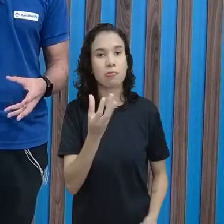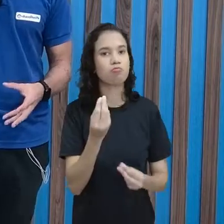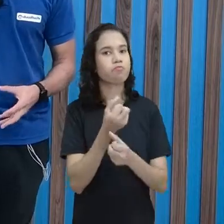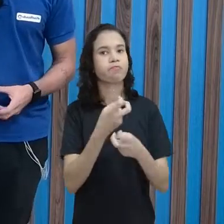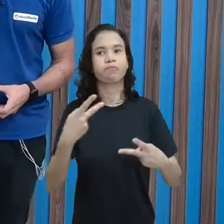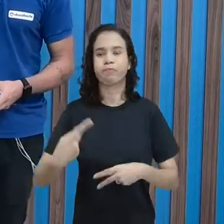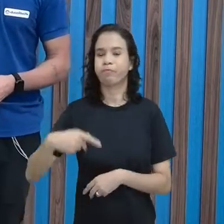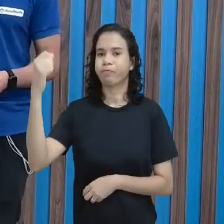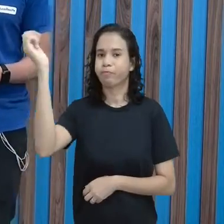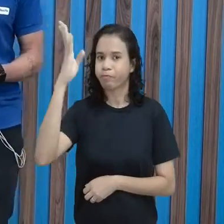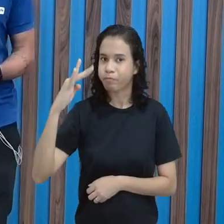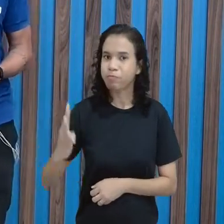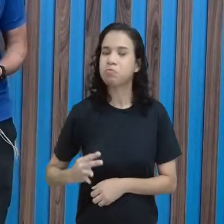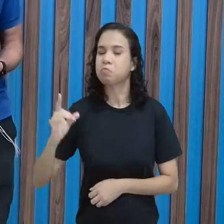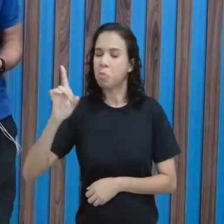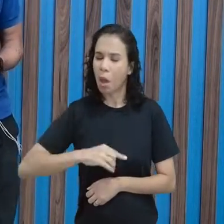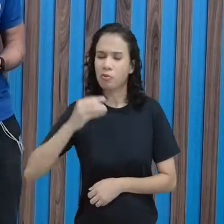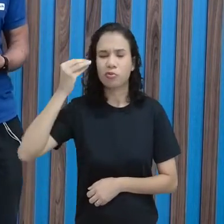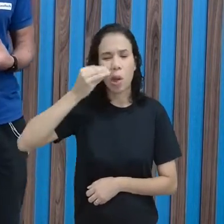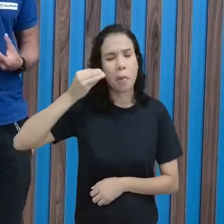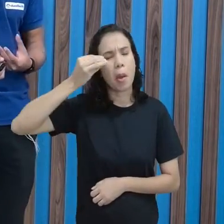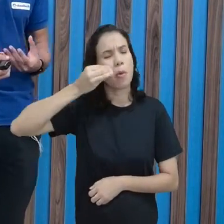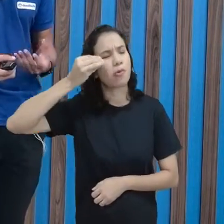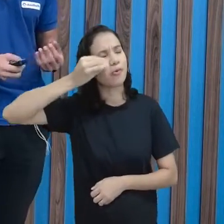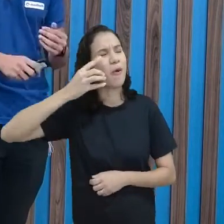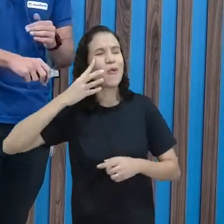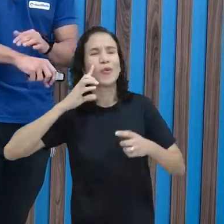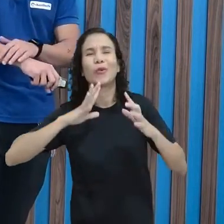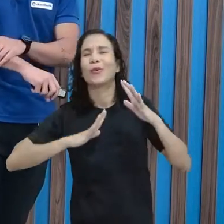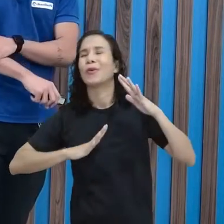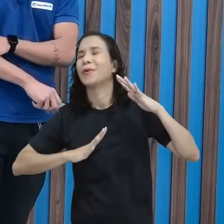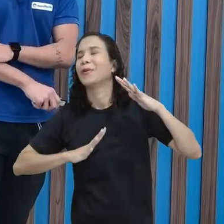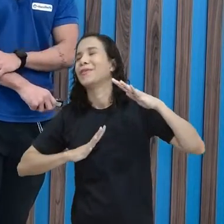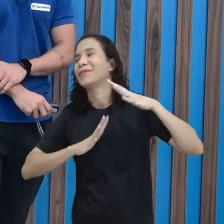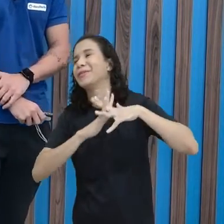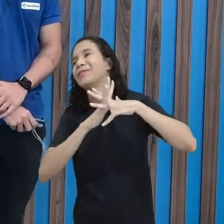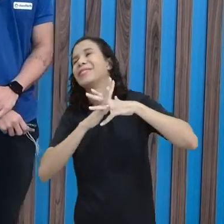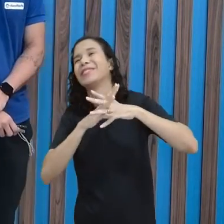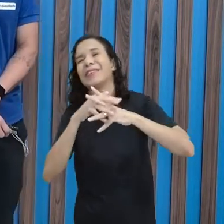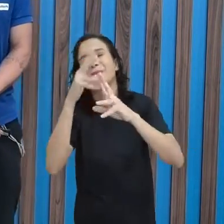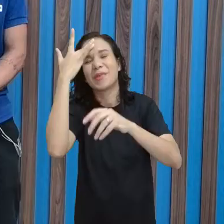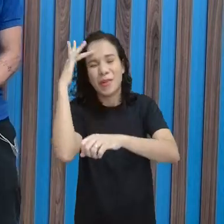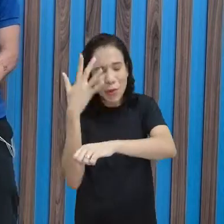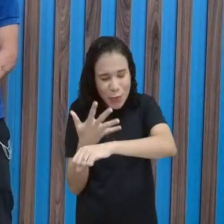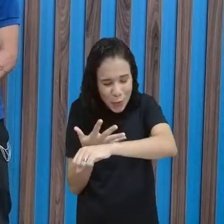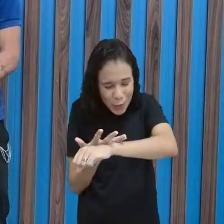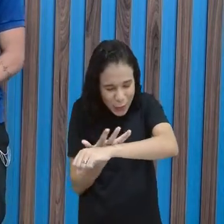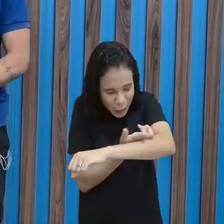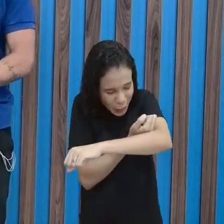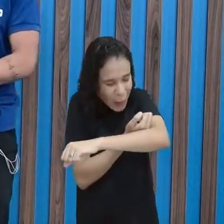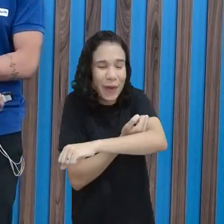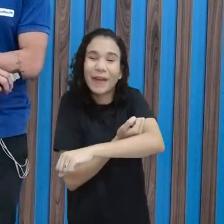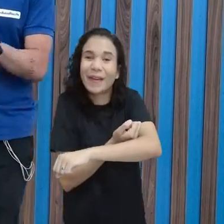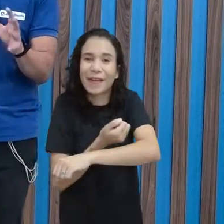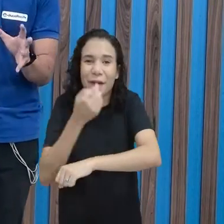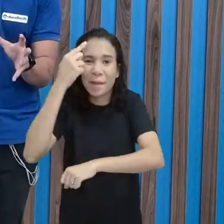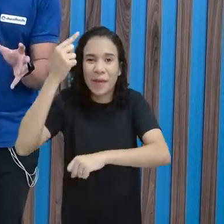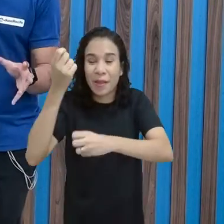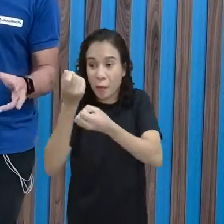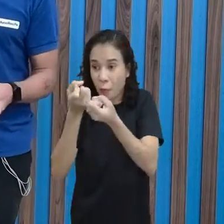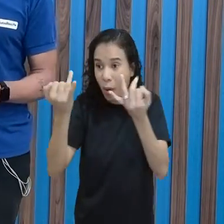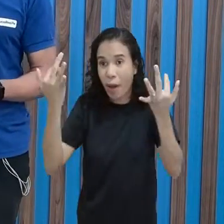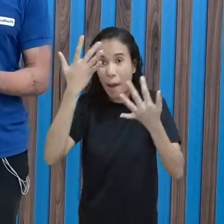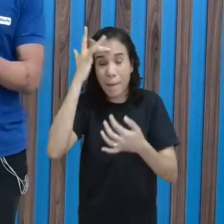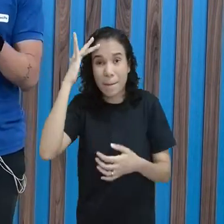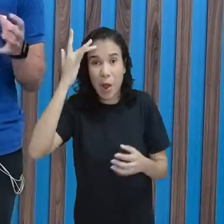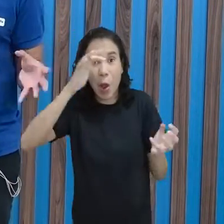Brasil, né? Foi uma experiência muito fantástica, assim, até um arrepio, assim, de pensar a quantidade de pessoas